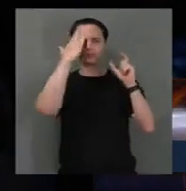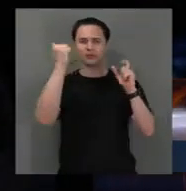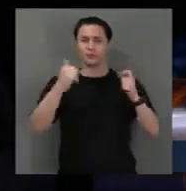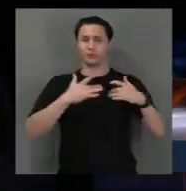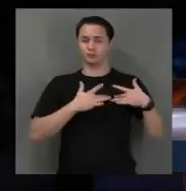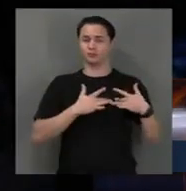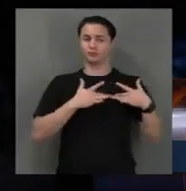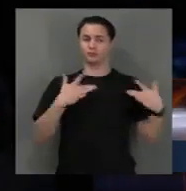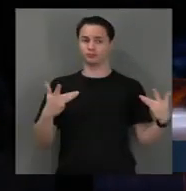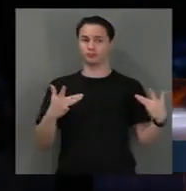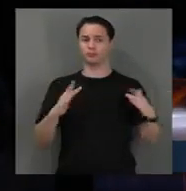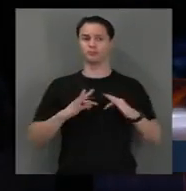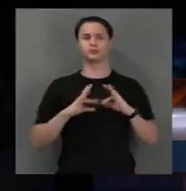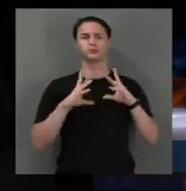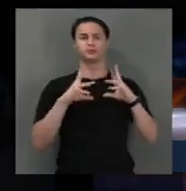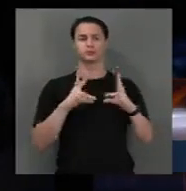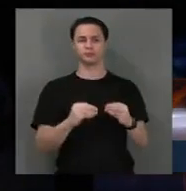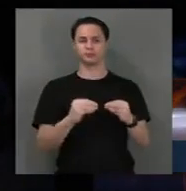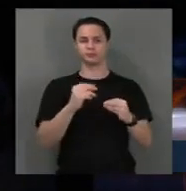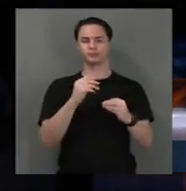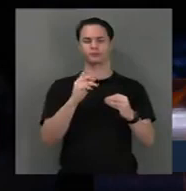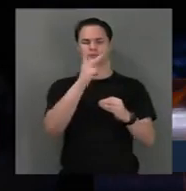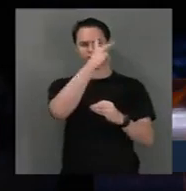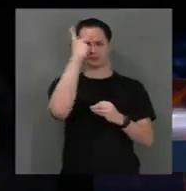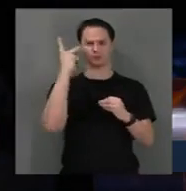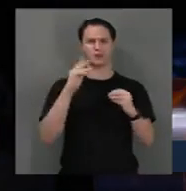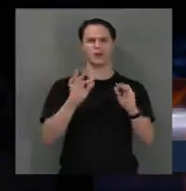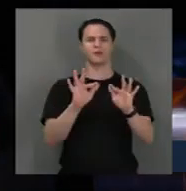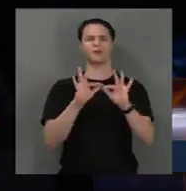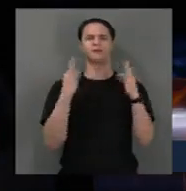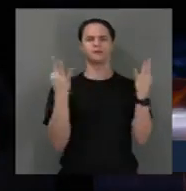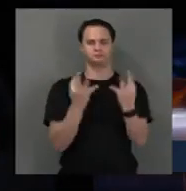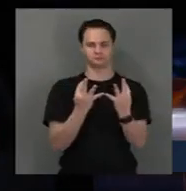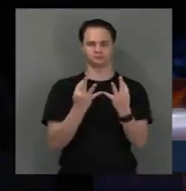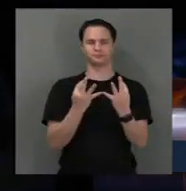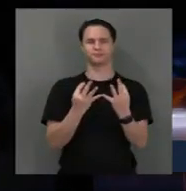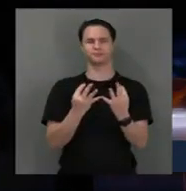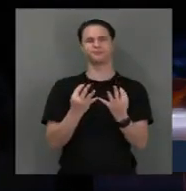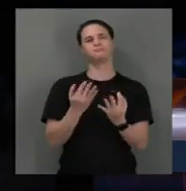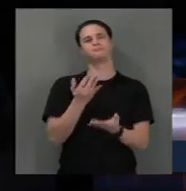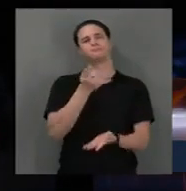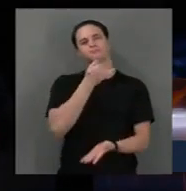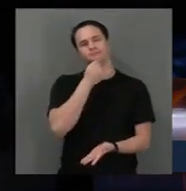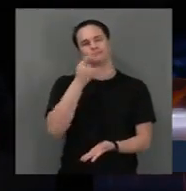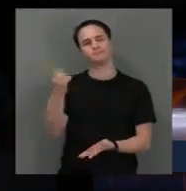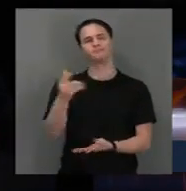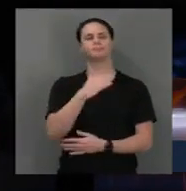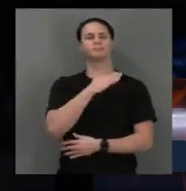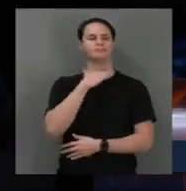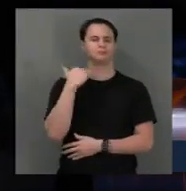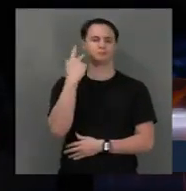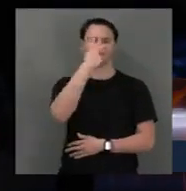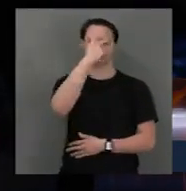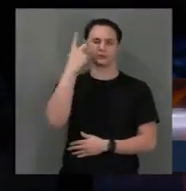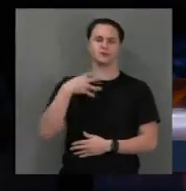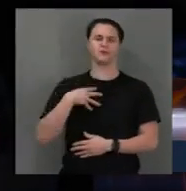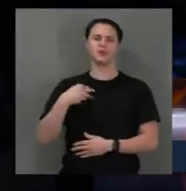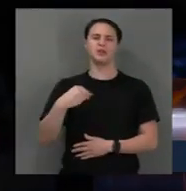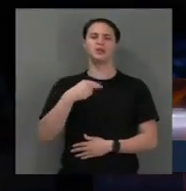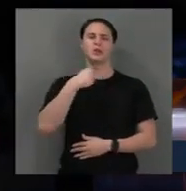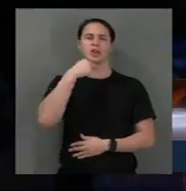a todos os familiares que perderam a sua gente, seus filhos, netos.